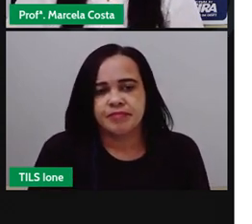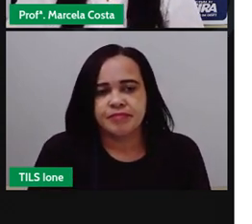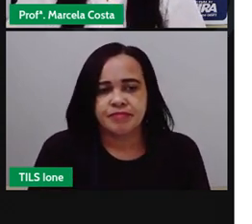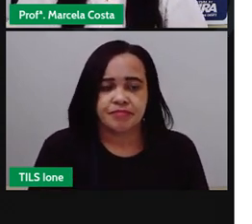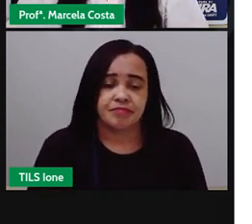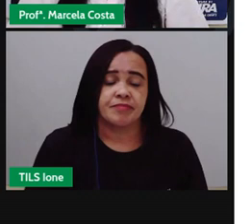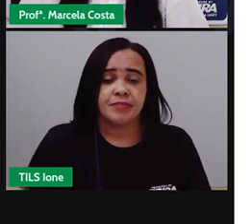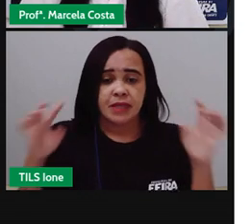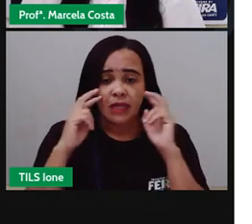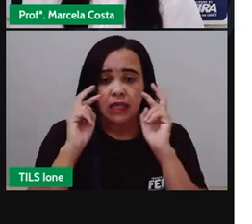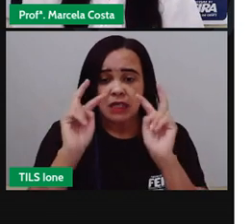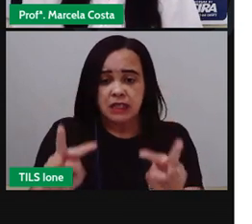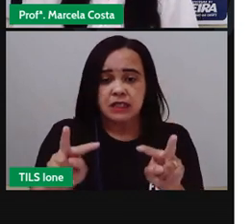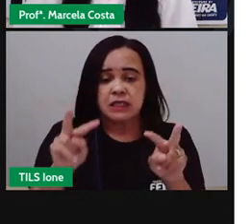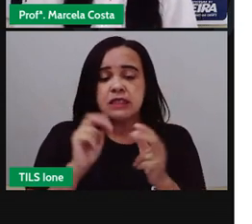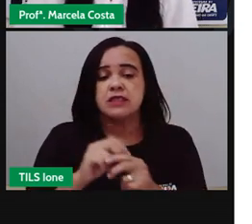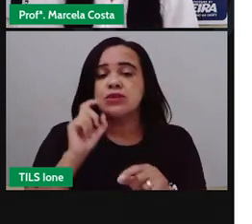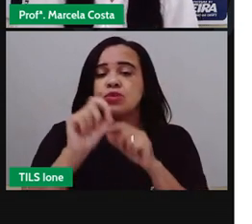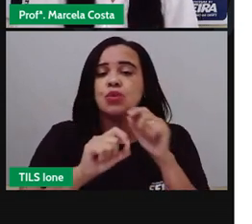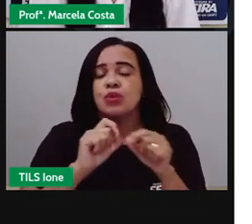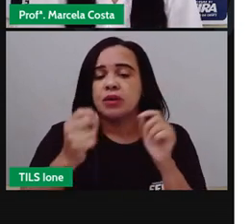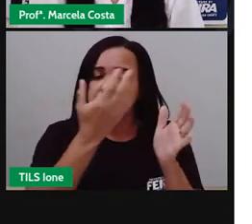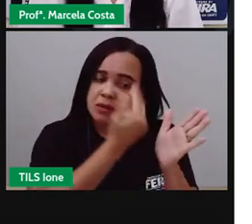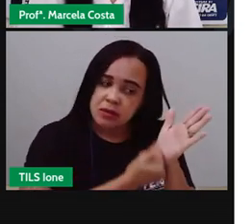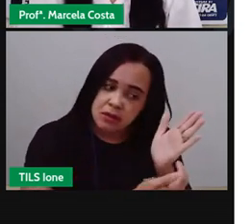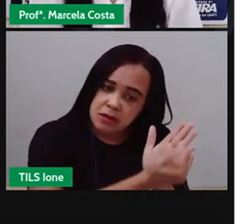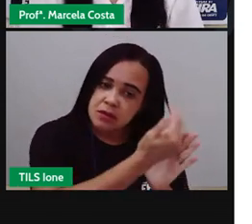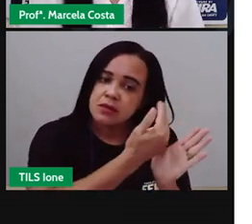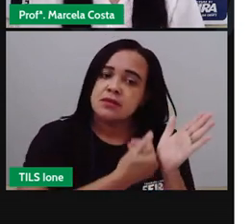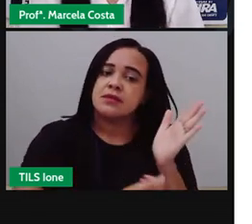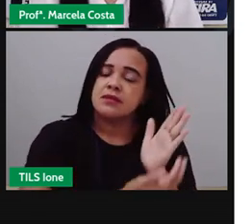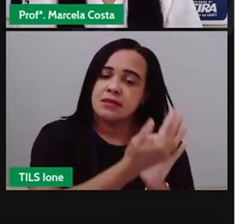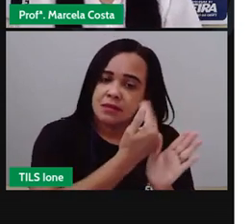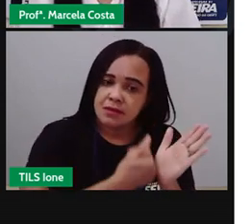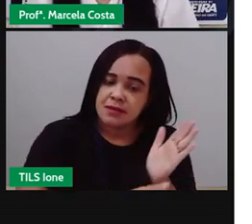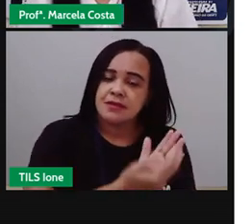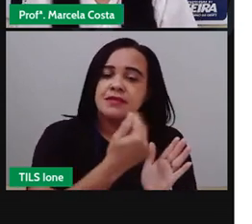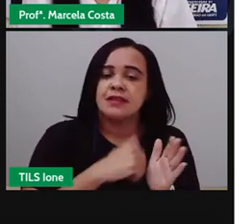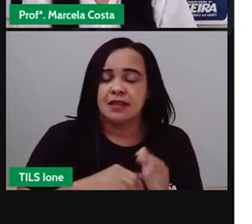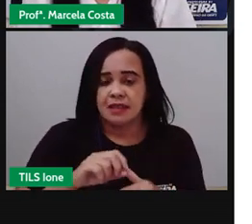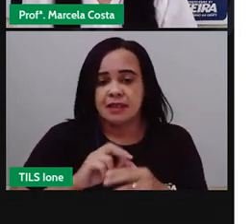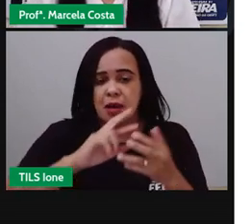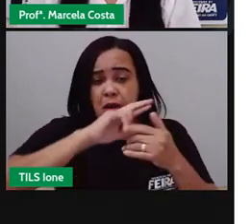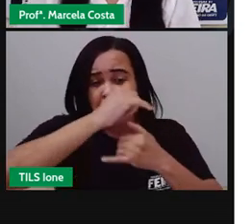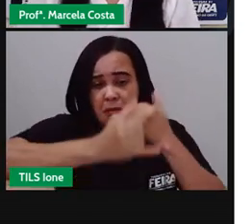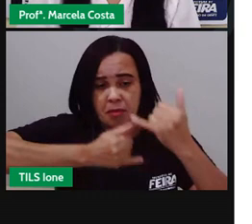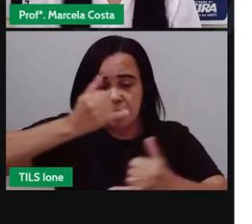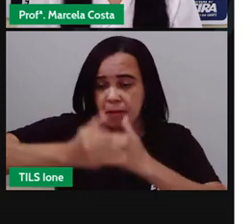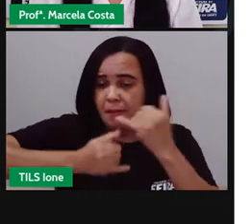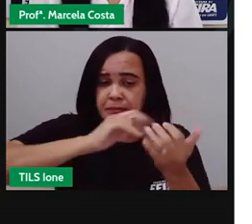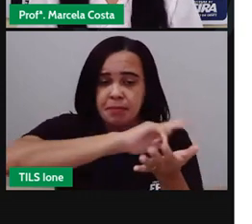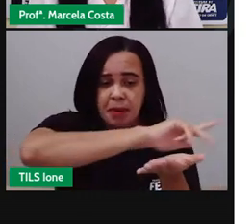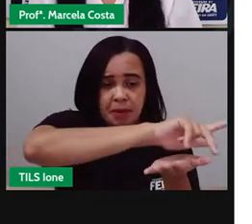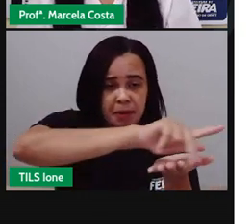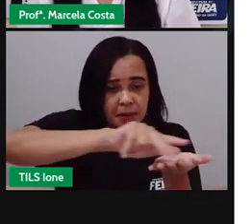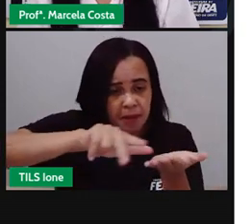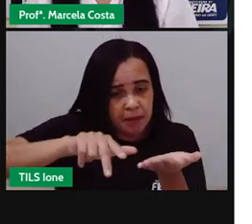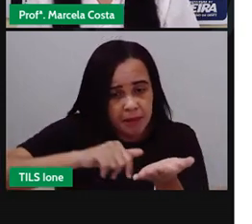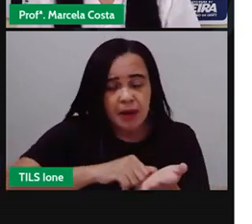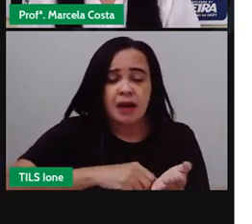Observem agora as imagens e vai observando. são brinquedos diferentes de cores,